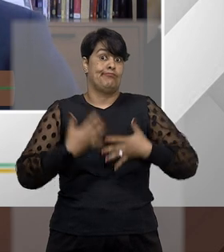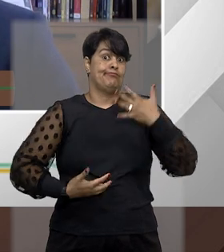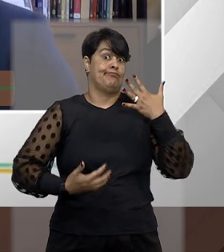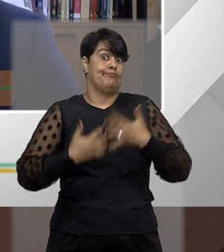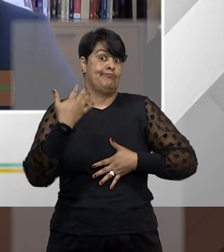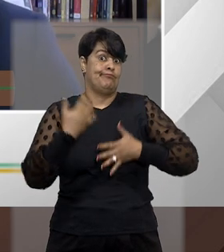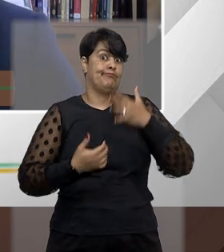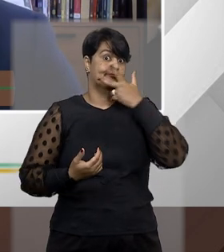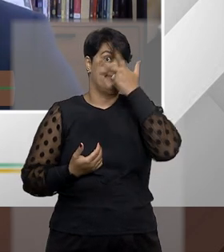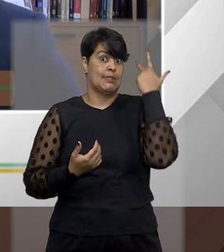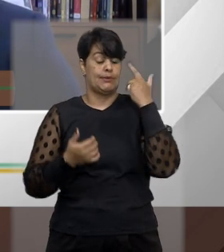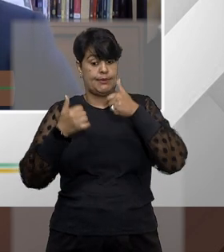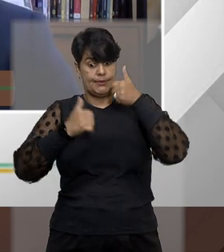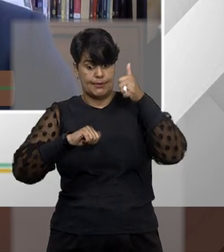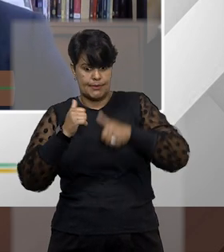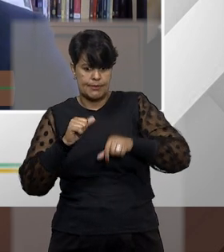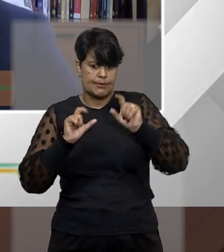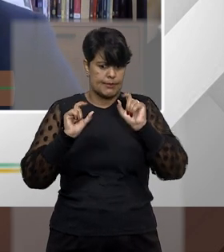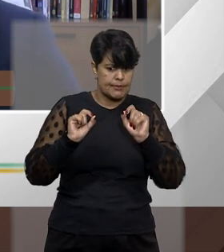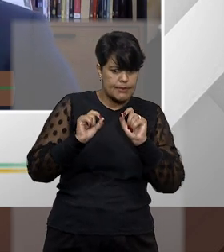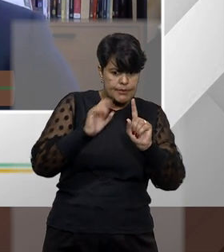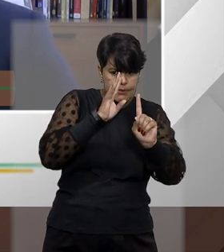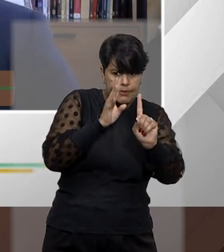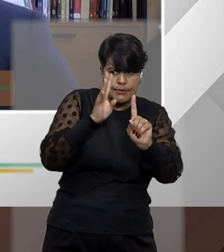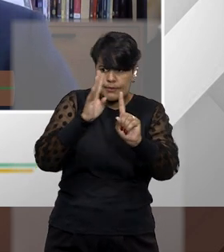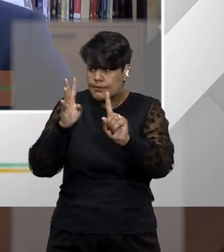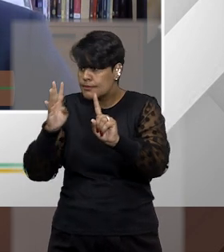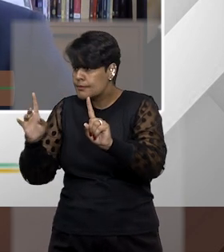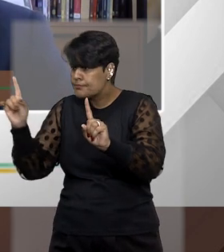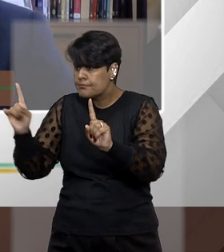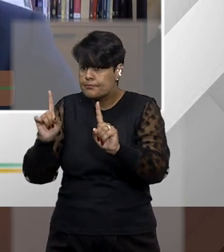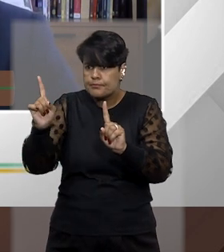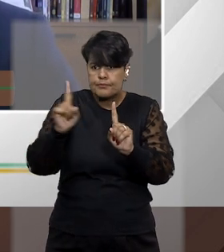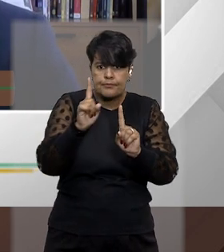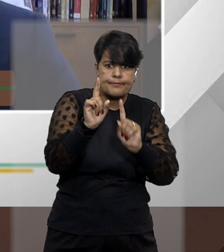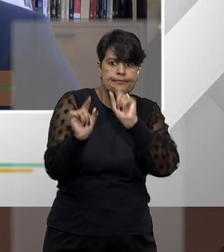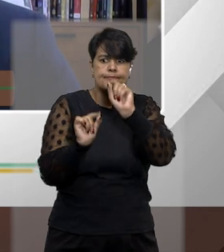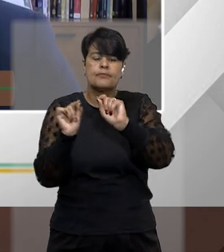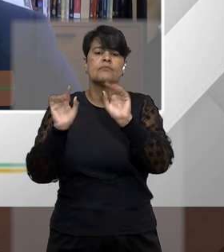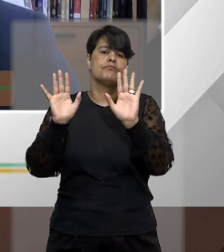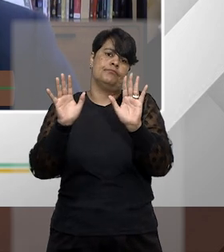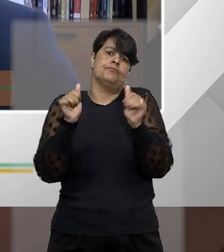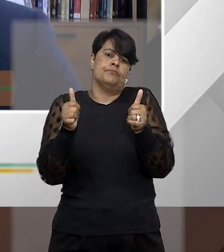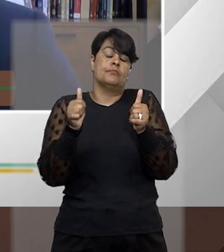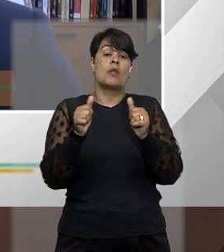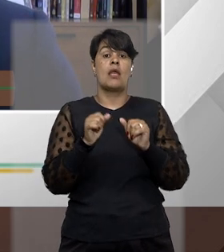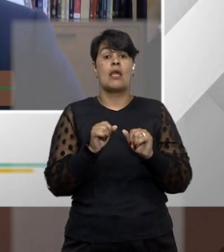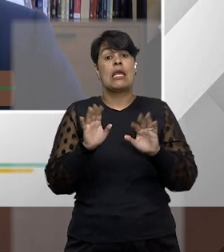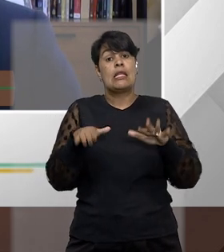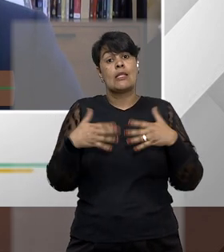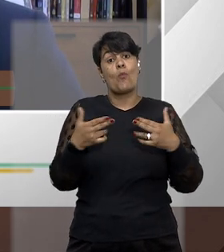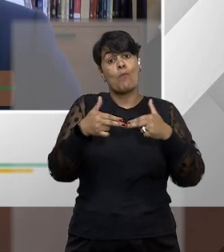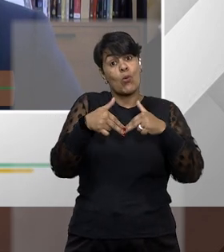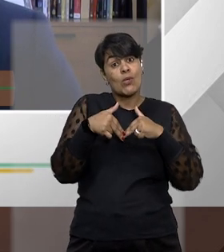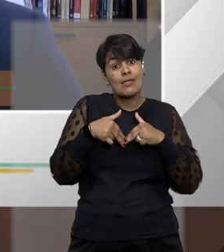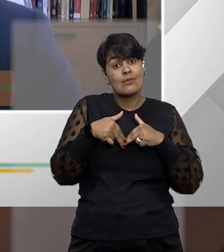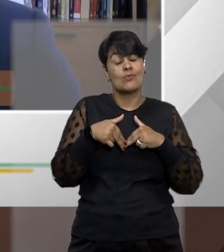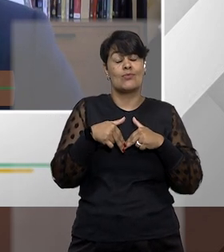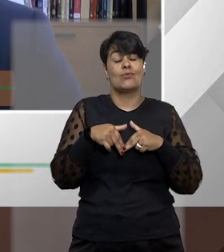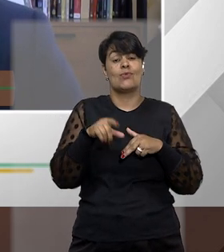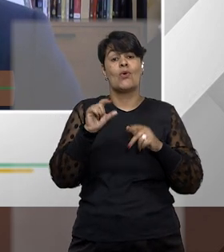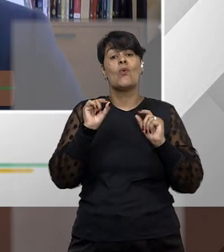quem está analisando e verificando quem deve ser ou não apontado no polo passivo da ação. Justamente por esse tipo de